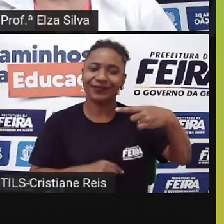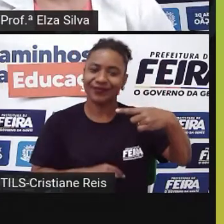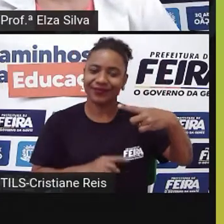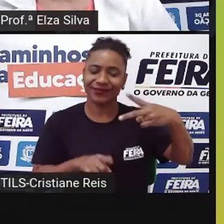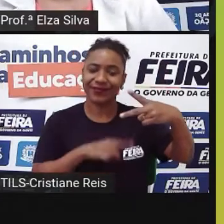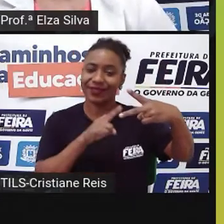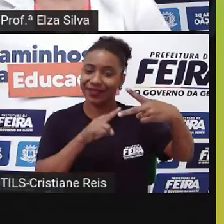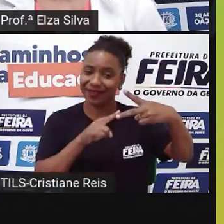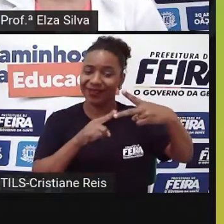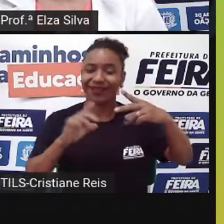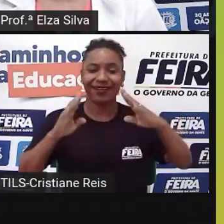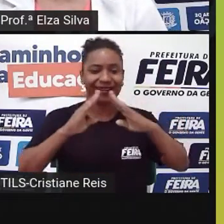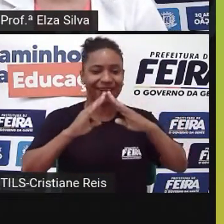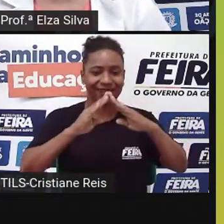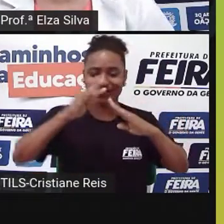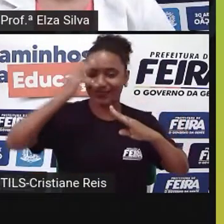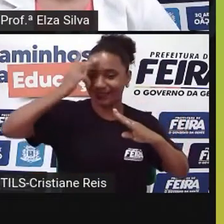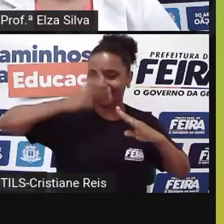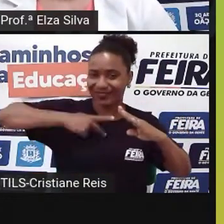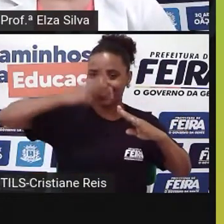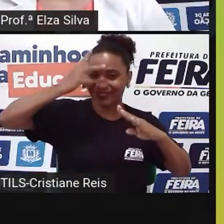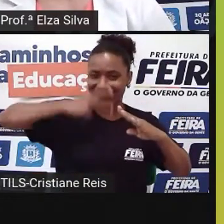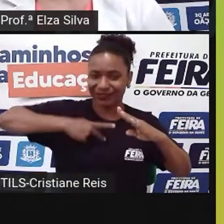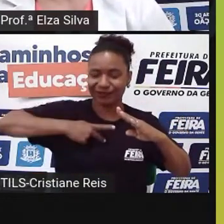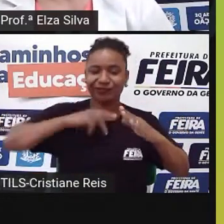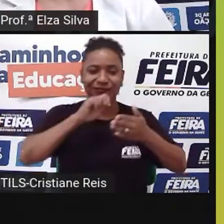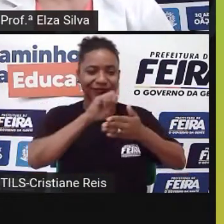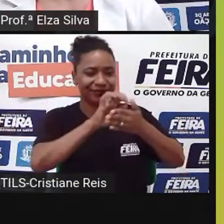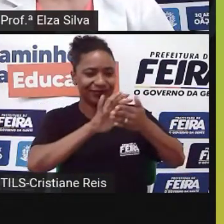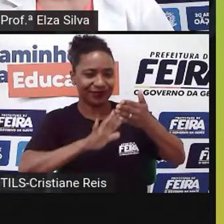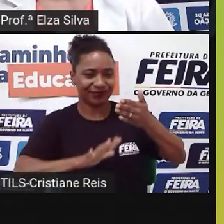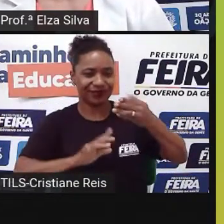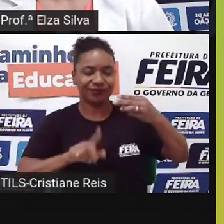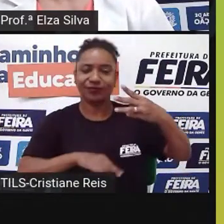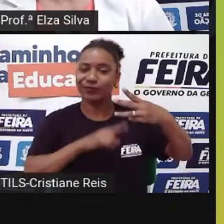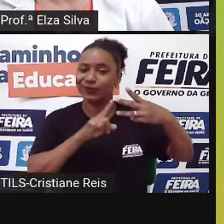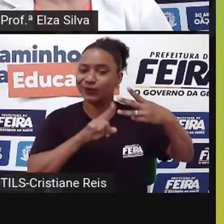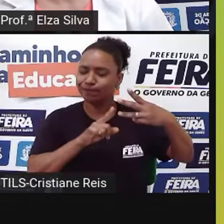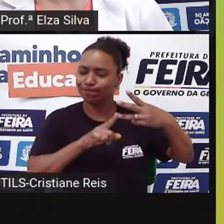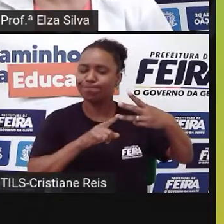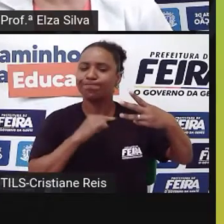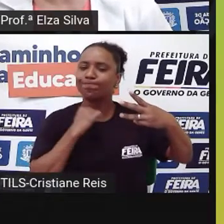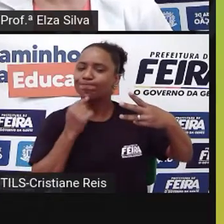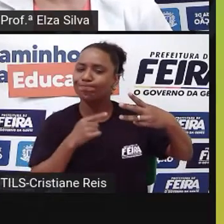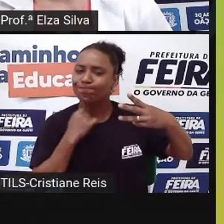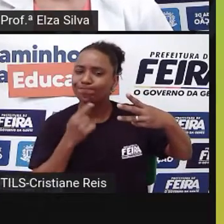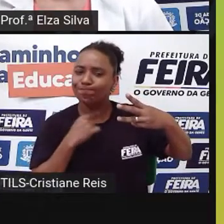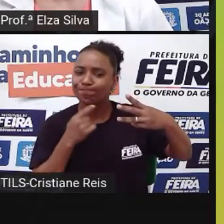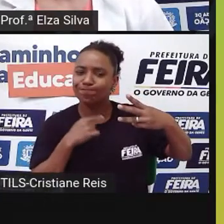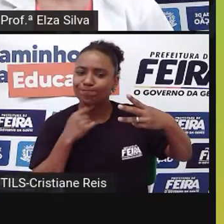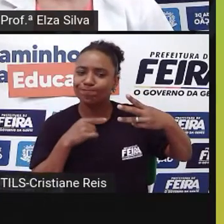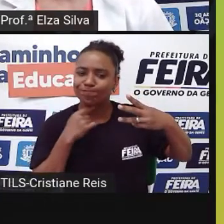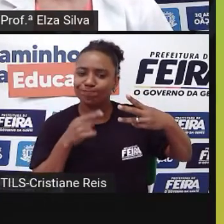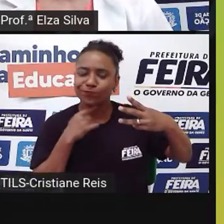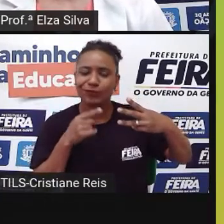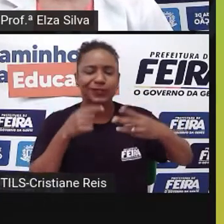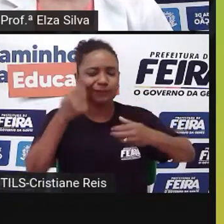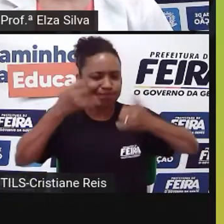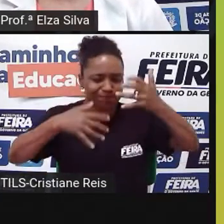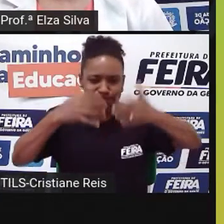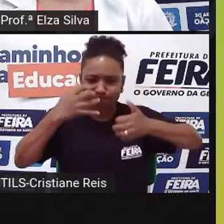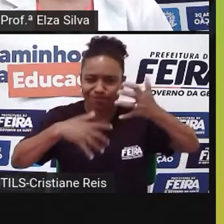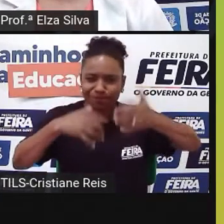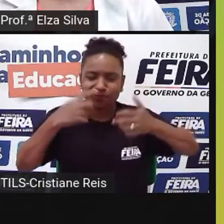From your work, atividade de casa. Endows, aquelas dúvidas que surgem durante a